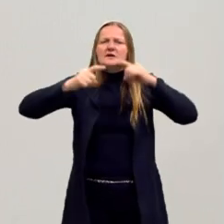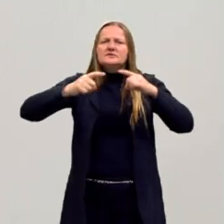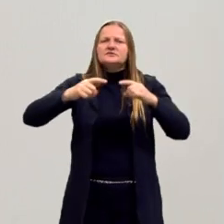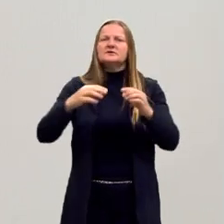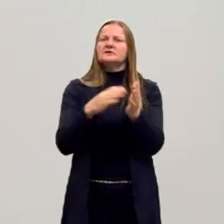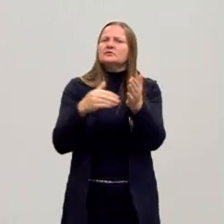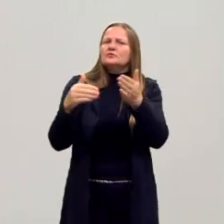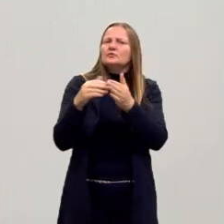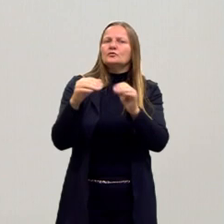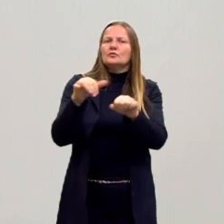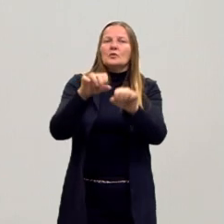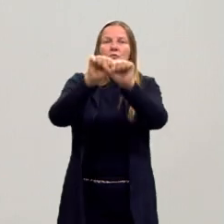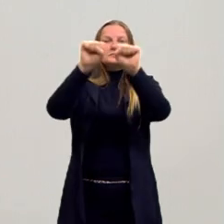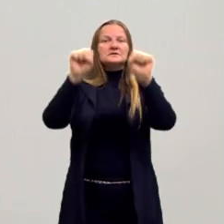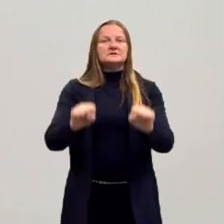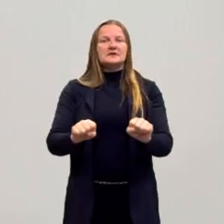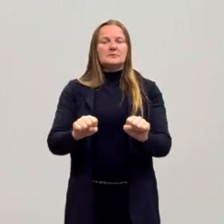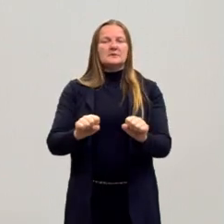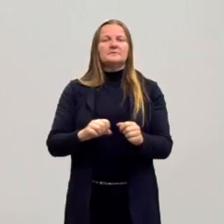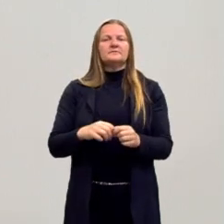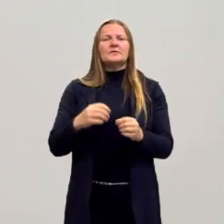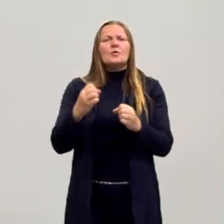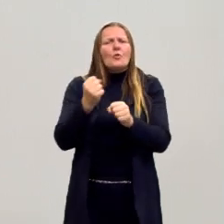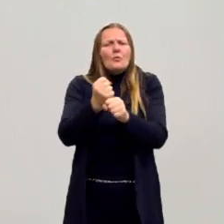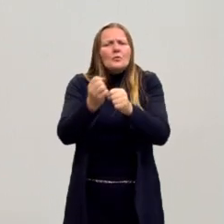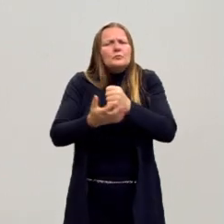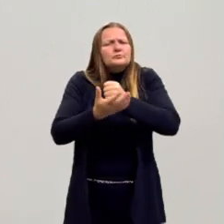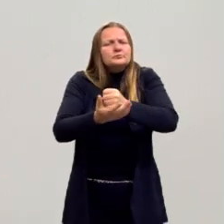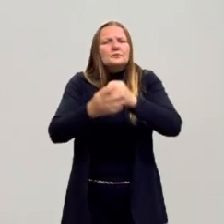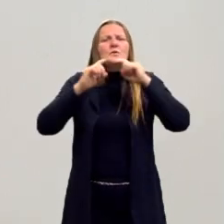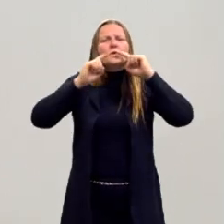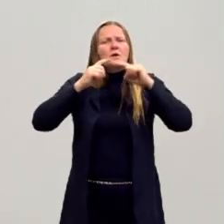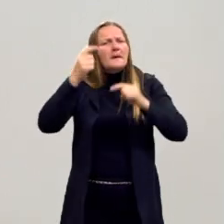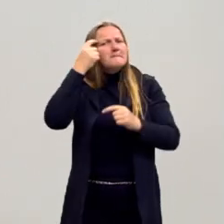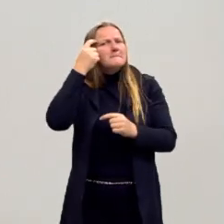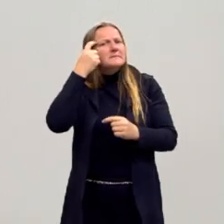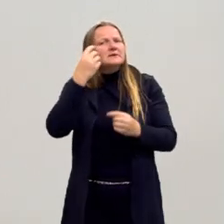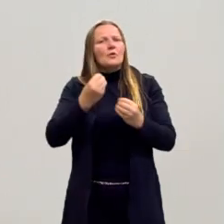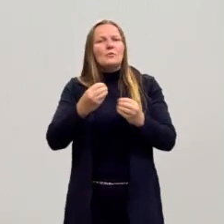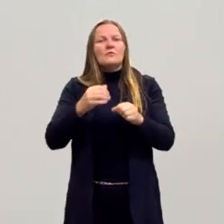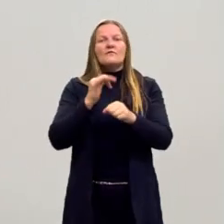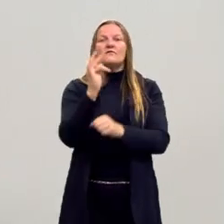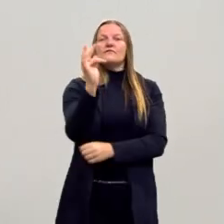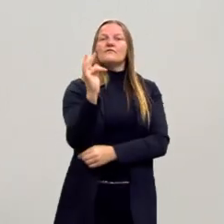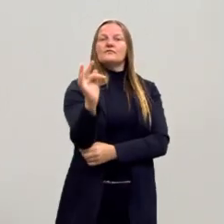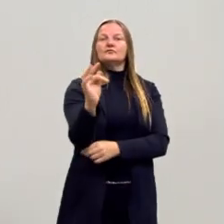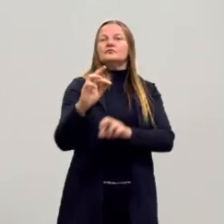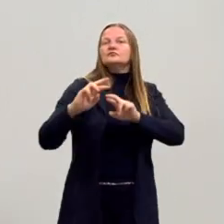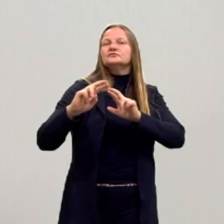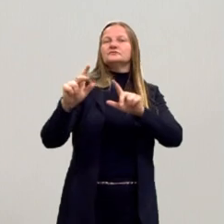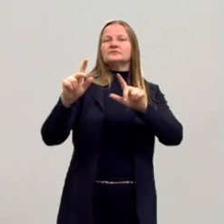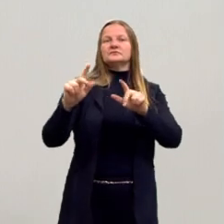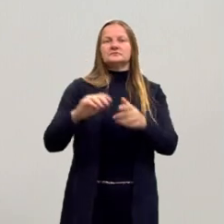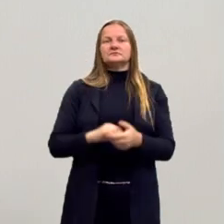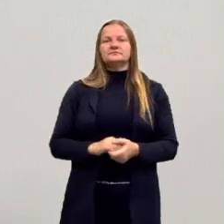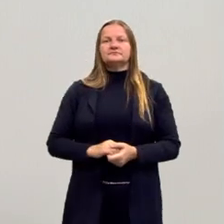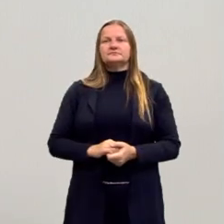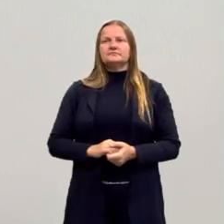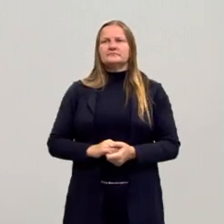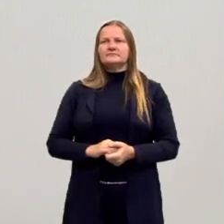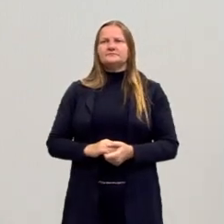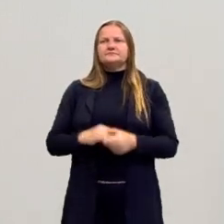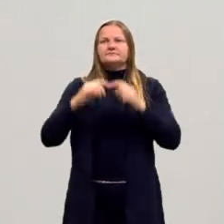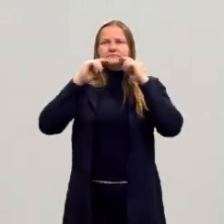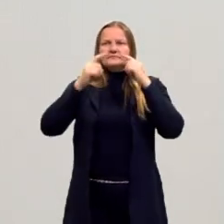Não só para endossar o que existe no mundo do trabalho, mas também para pensar o que pode ser diferente. E aqui eu vou deixar aquela